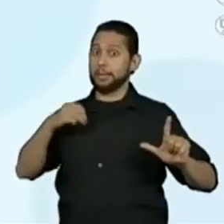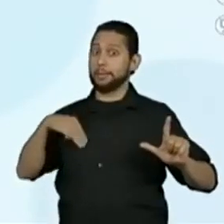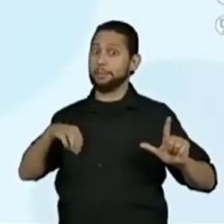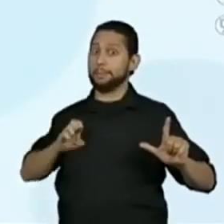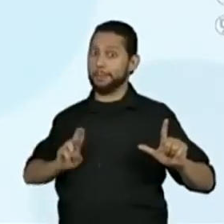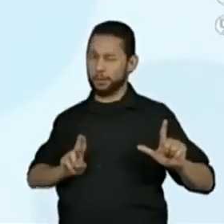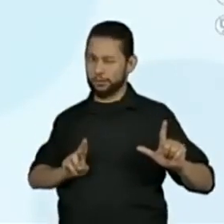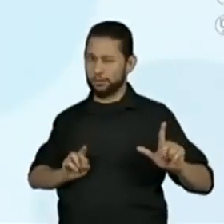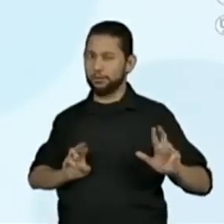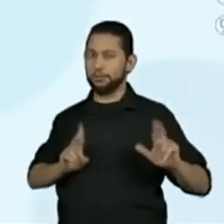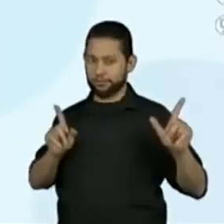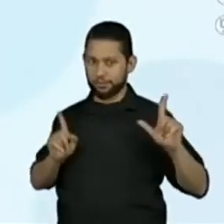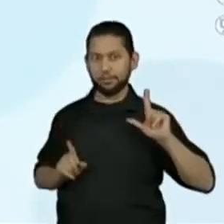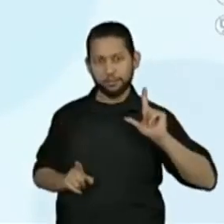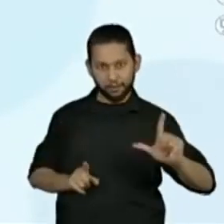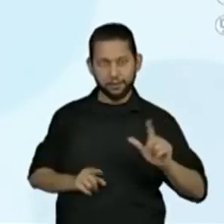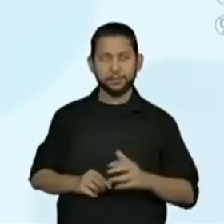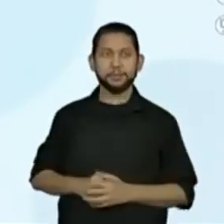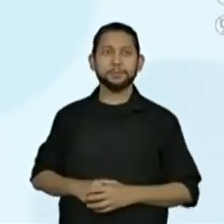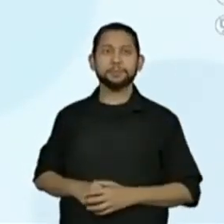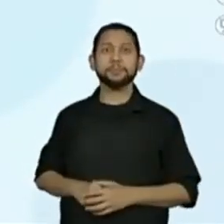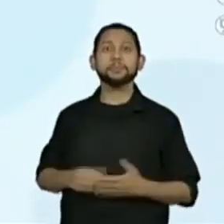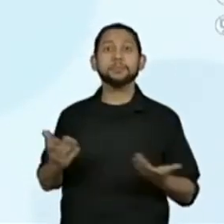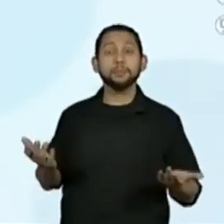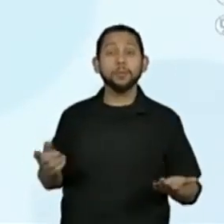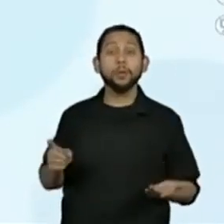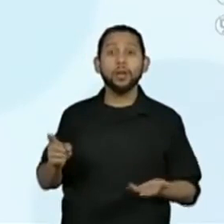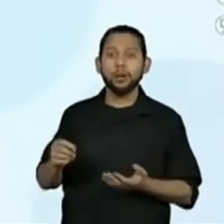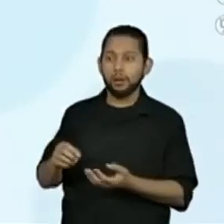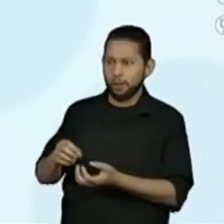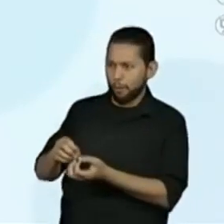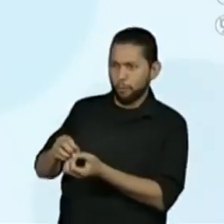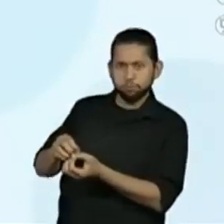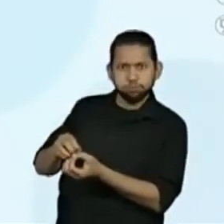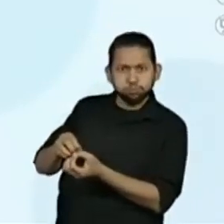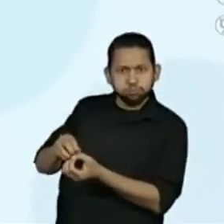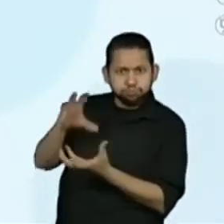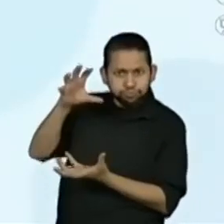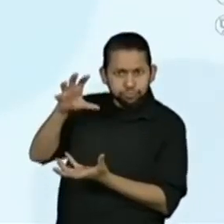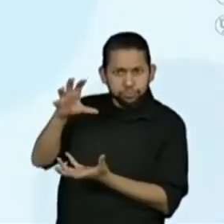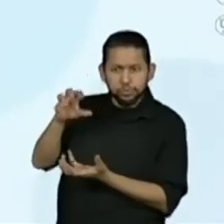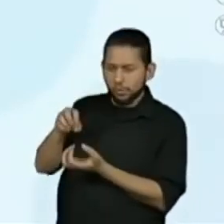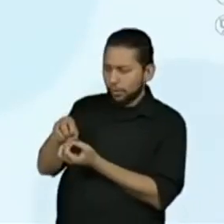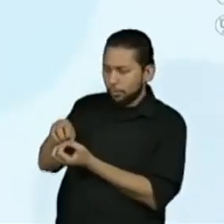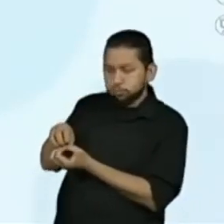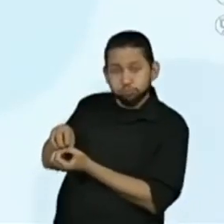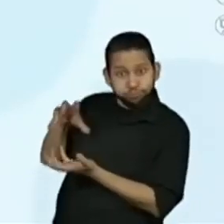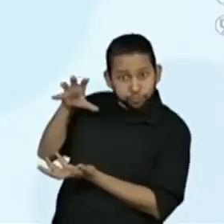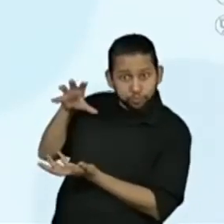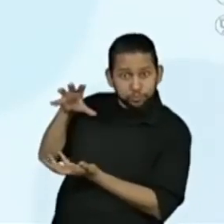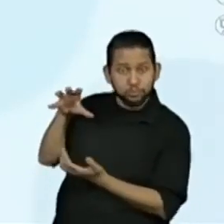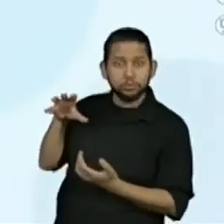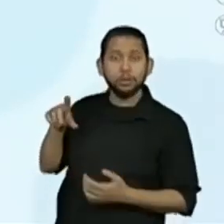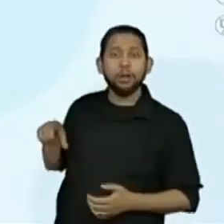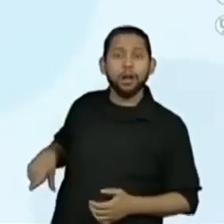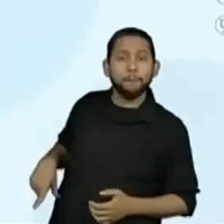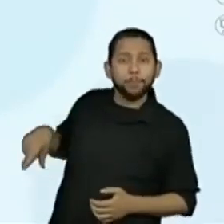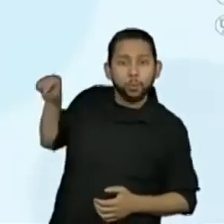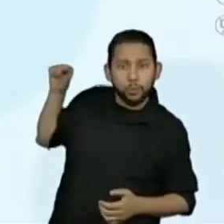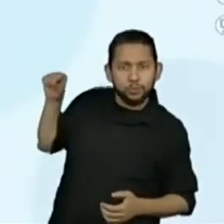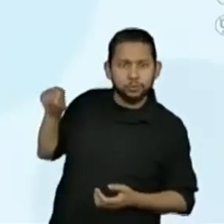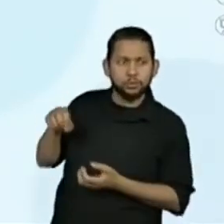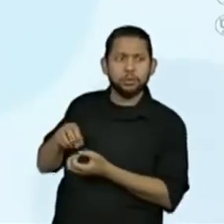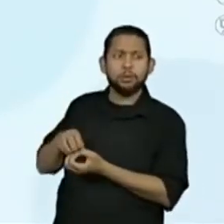Apareceu uma raposa. Então, é a ação que a raposa fez. Logo, é um verbo, verbos não terminam em